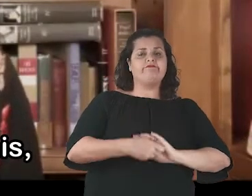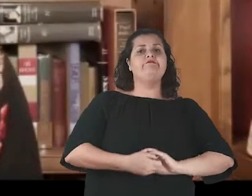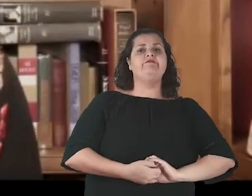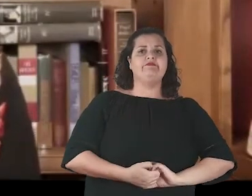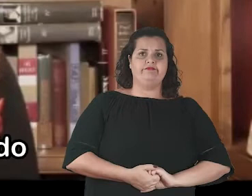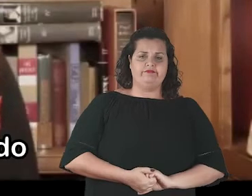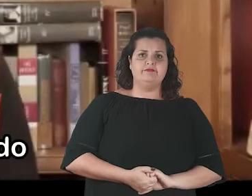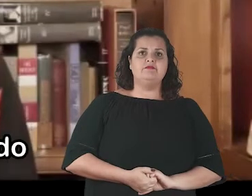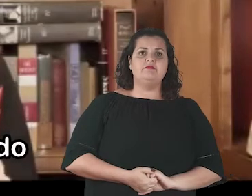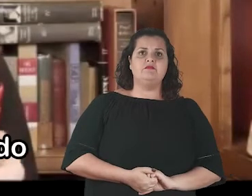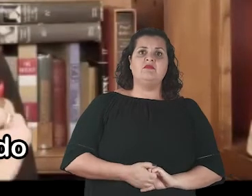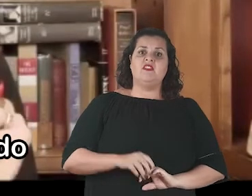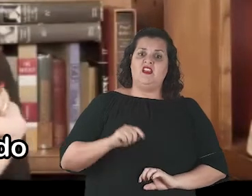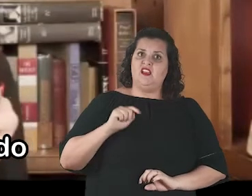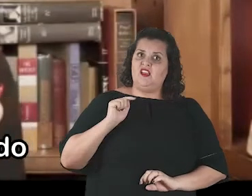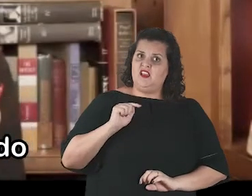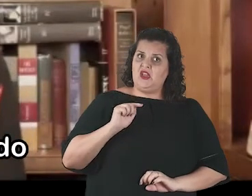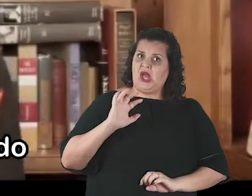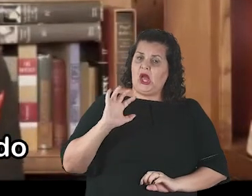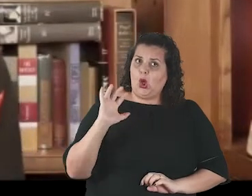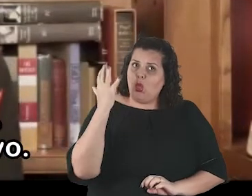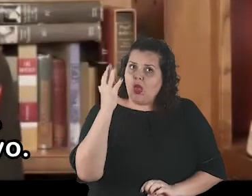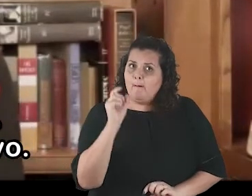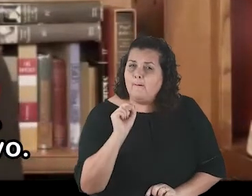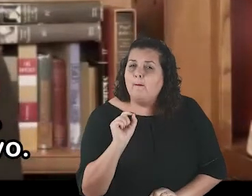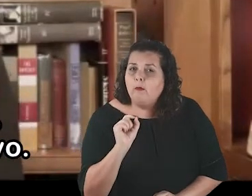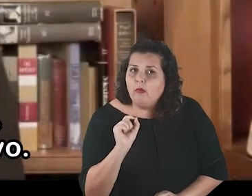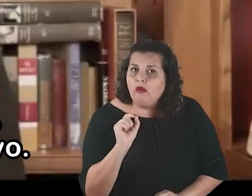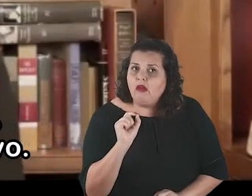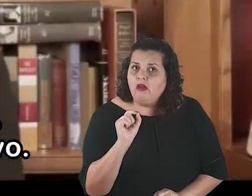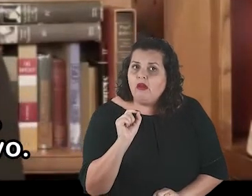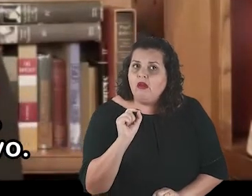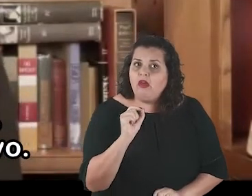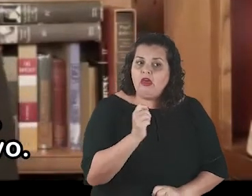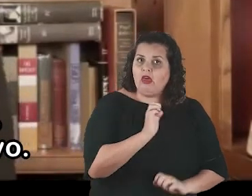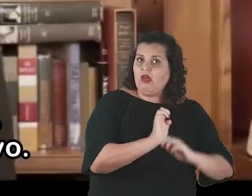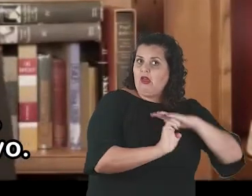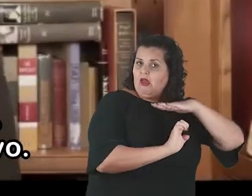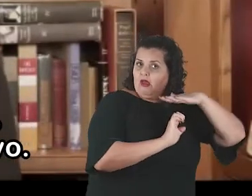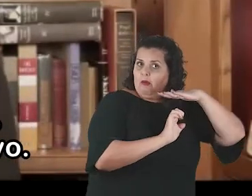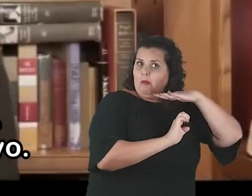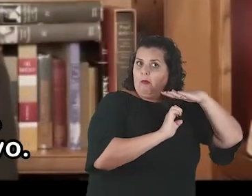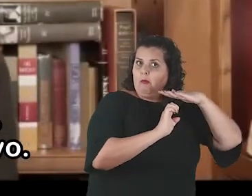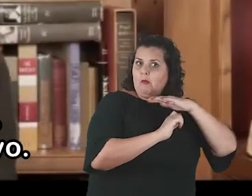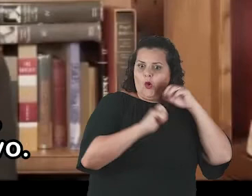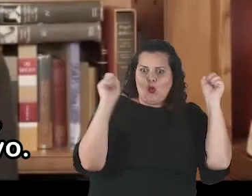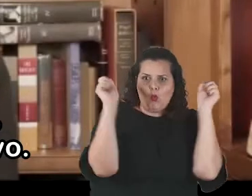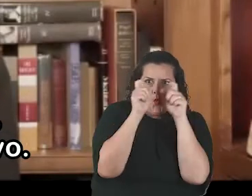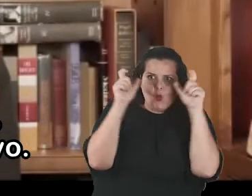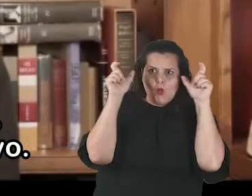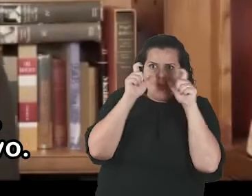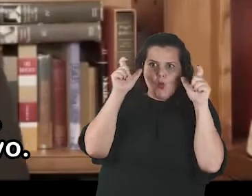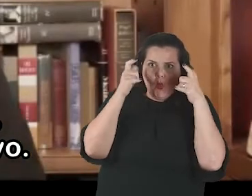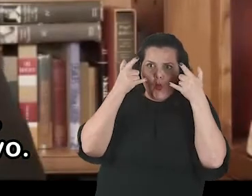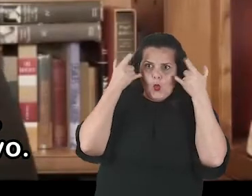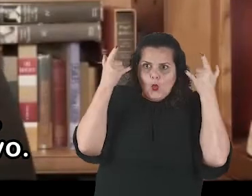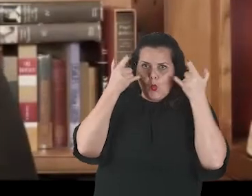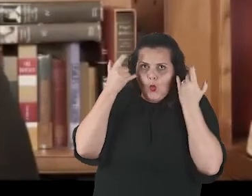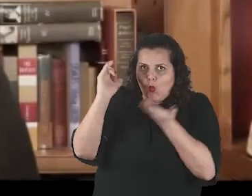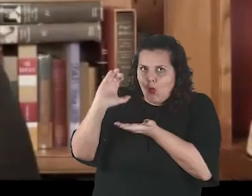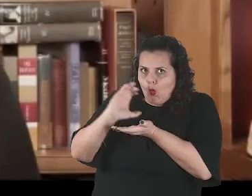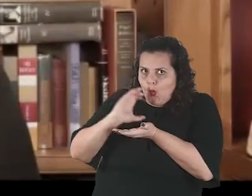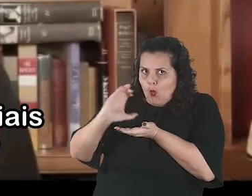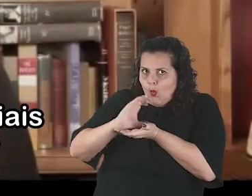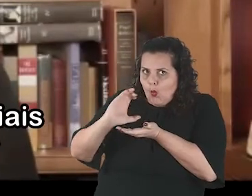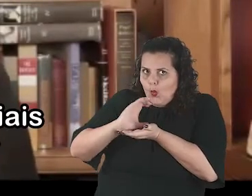fins de lucros empresariais, seja quando estamos estudando ou usando as mídias sociais, que já foram